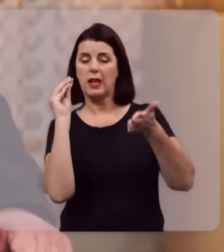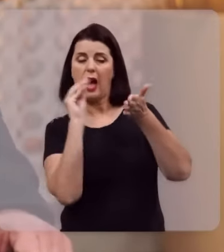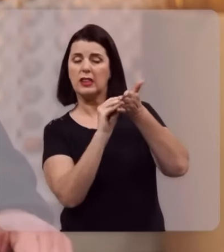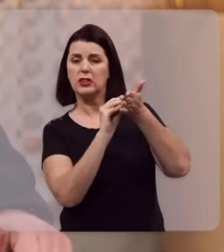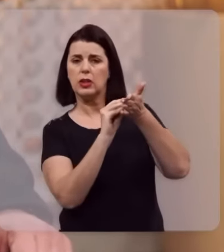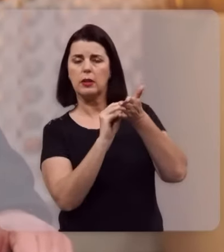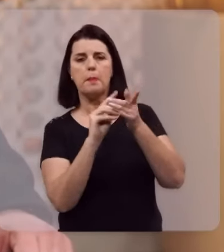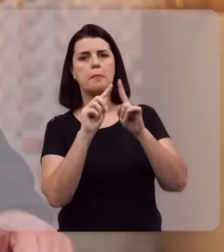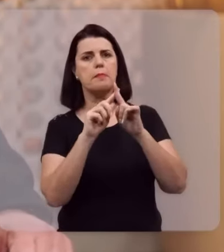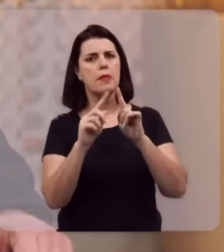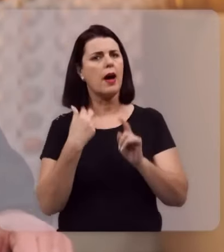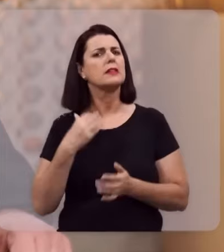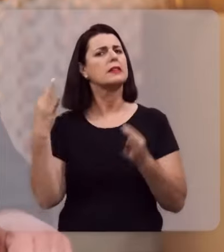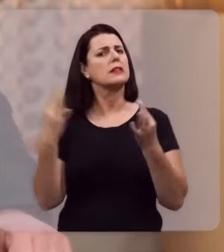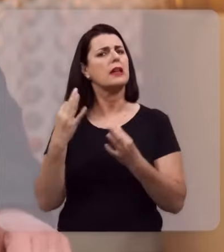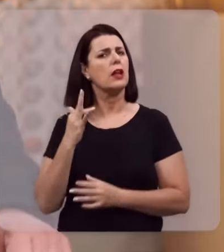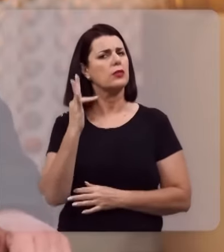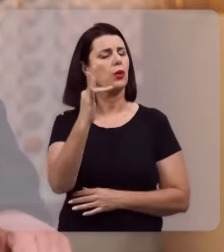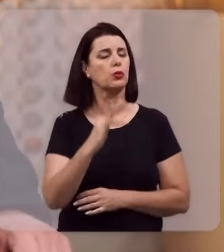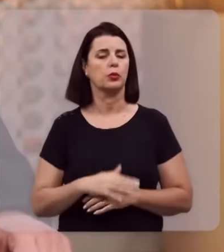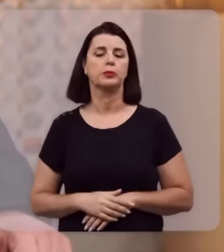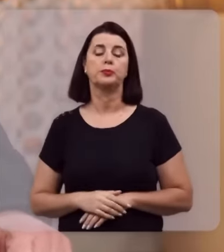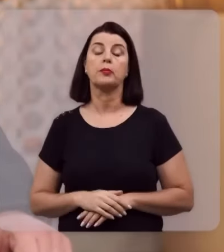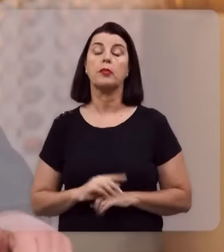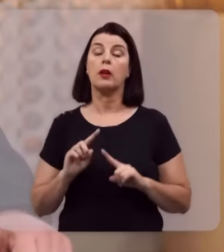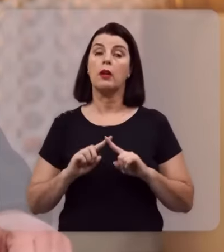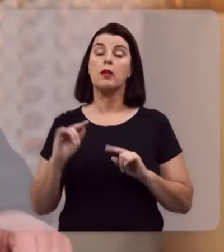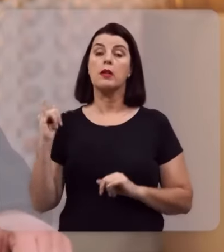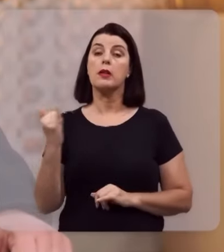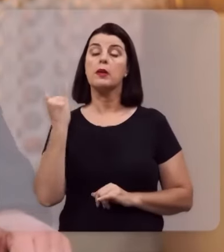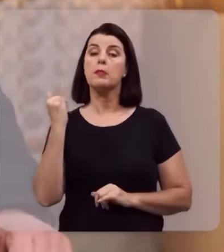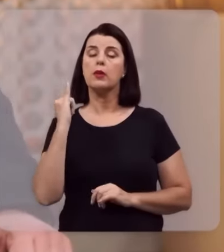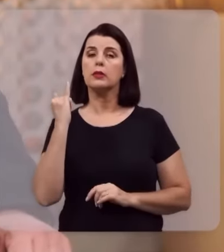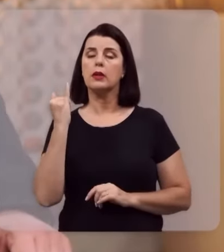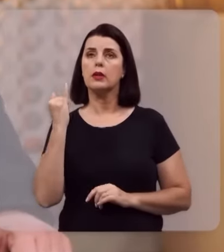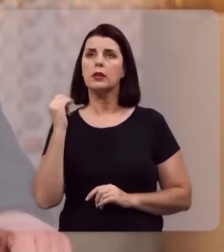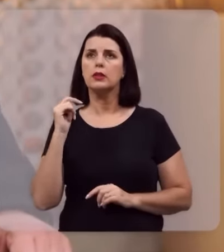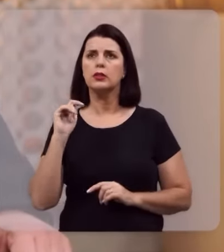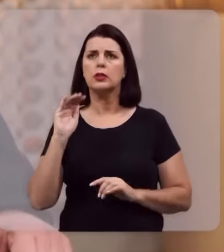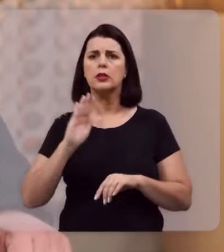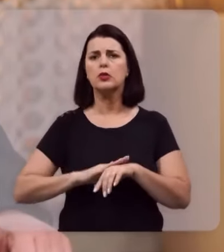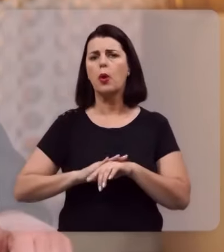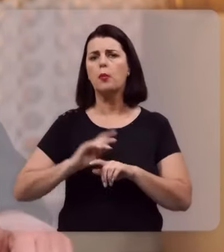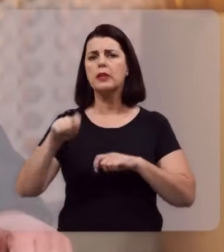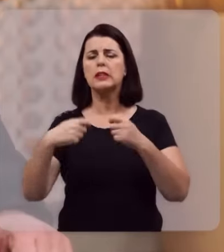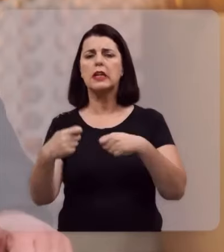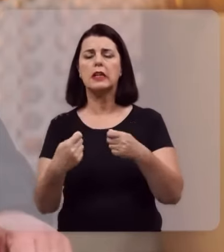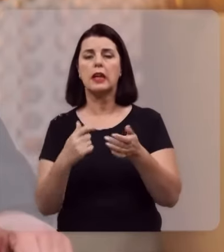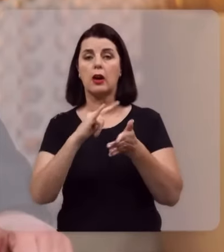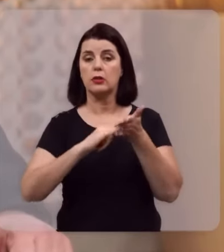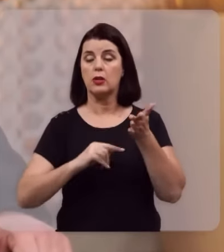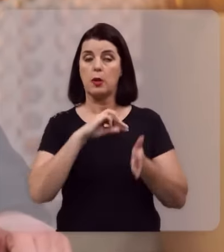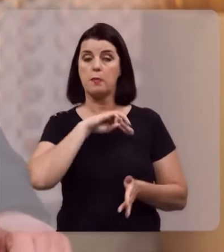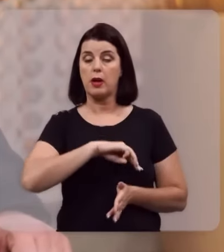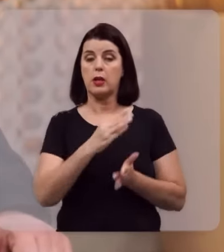agenda, mas uma perspectiva. Agora, é importante essa questão dos sinais propriamente ditos. No texto de